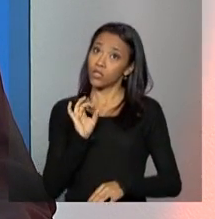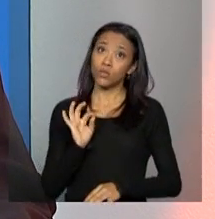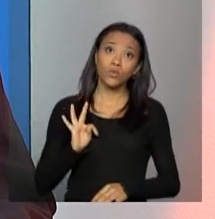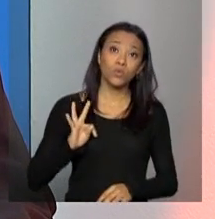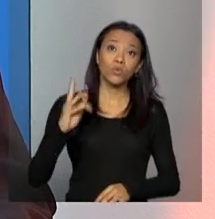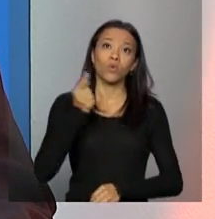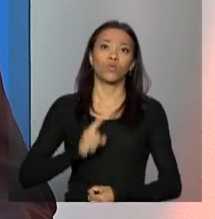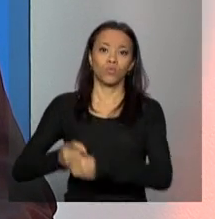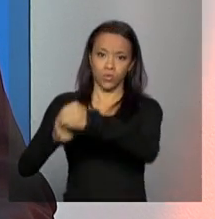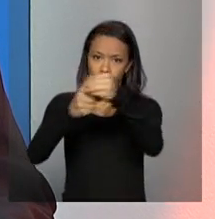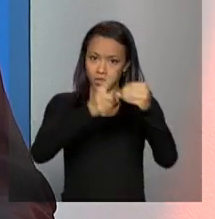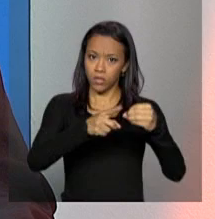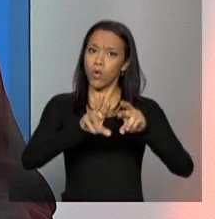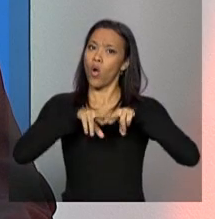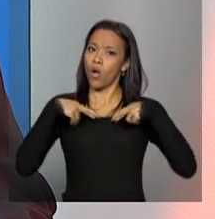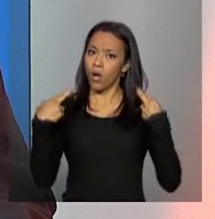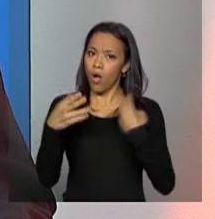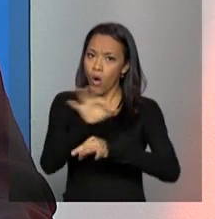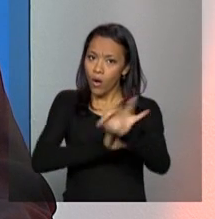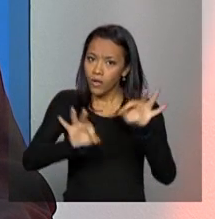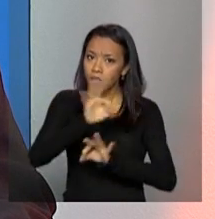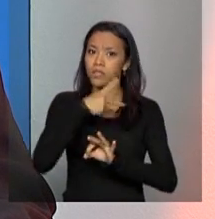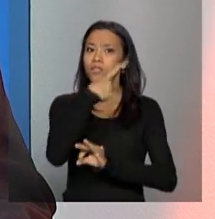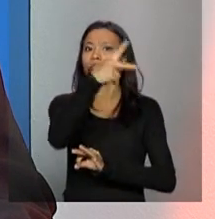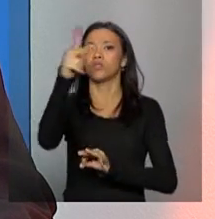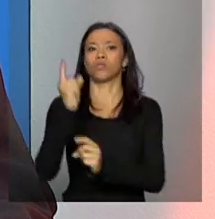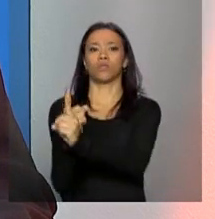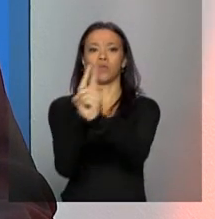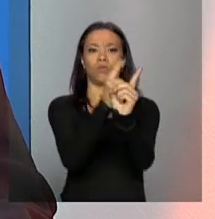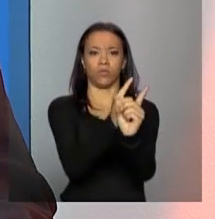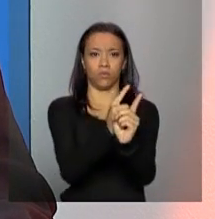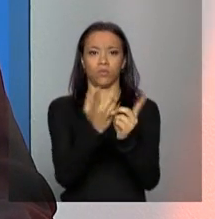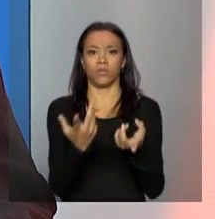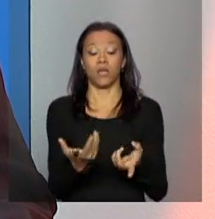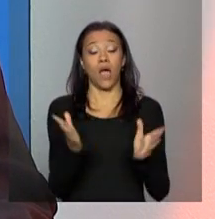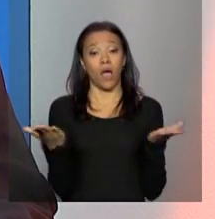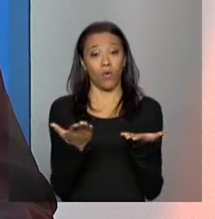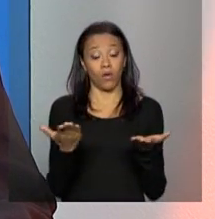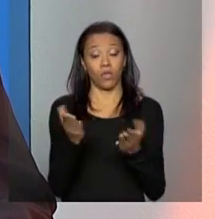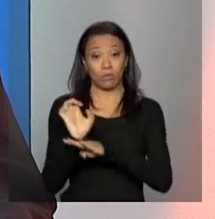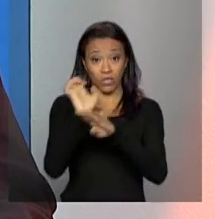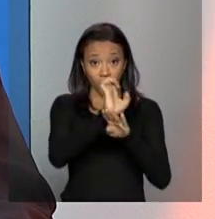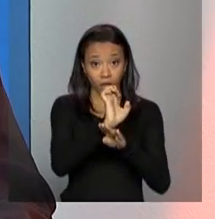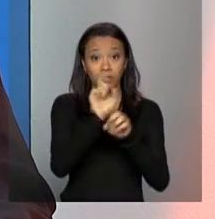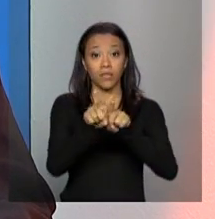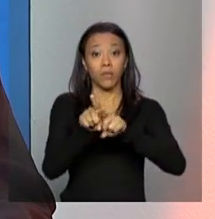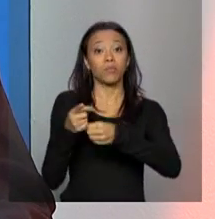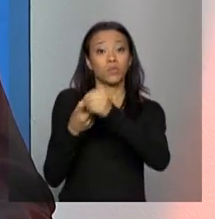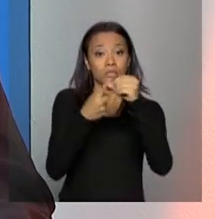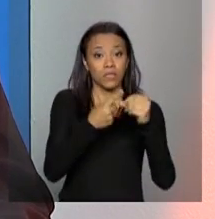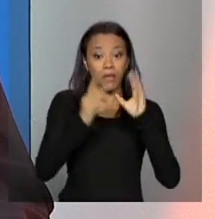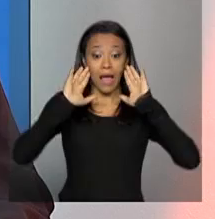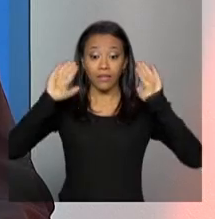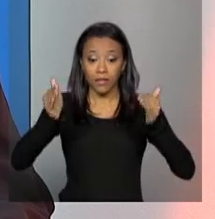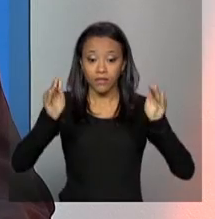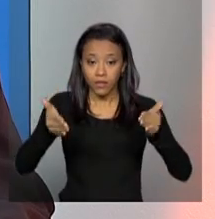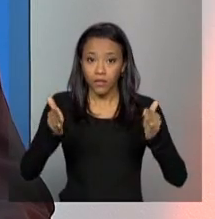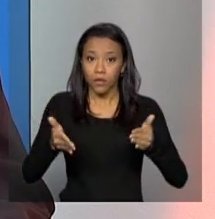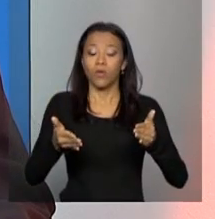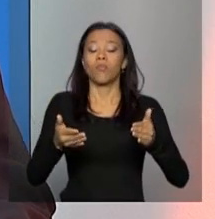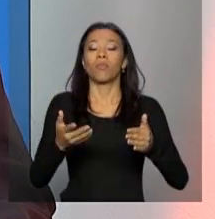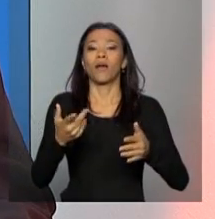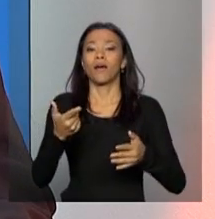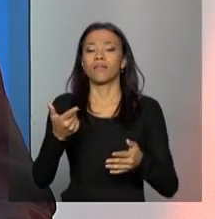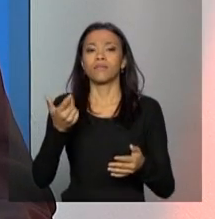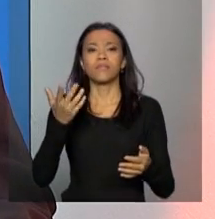todos os estados realizem. Agora, uma questão que os estados e municípios devem estar muito observantes é que a seguinte, para definirmos o número de participação